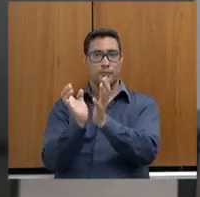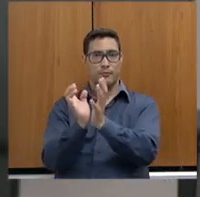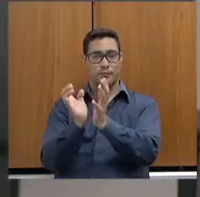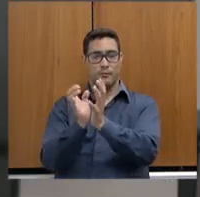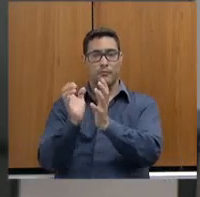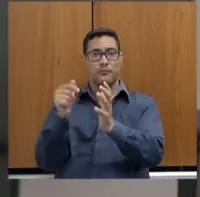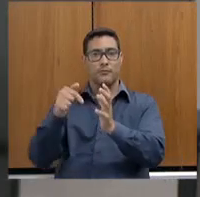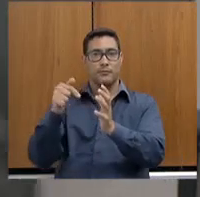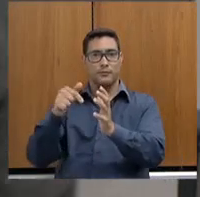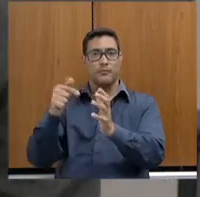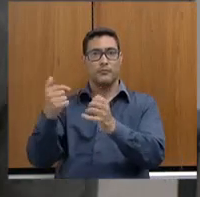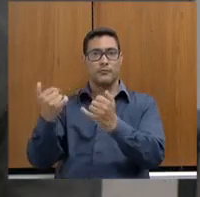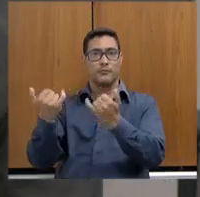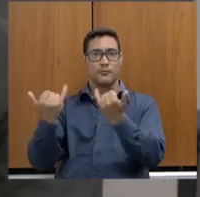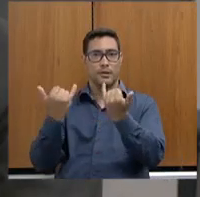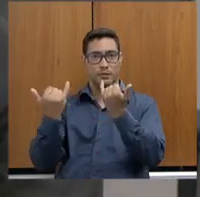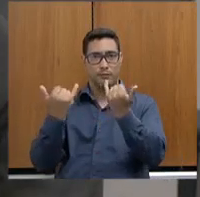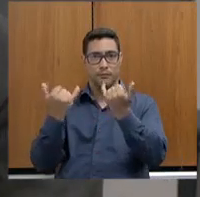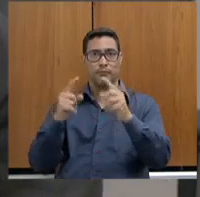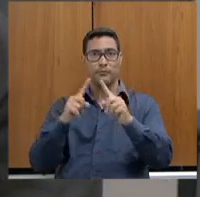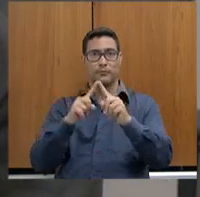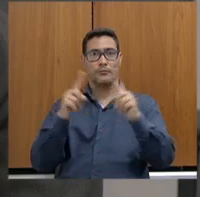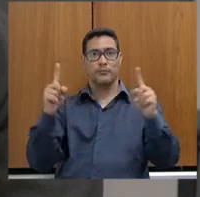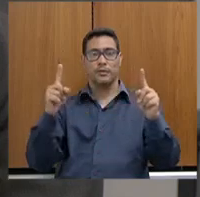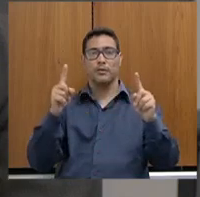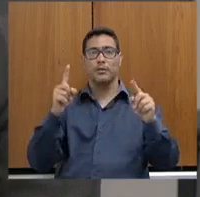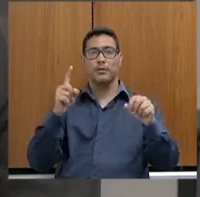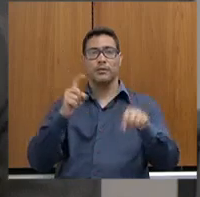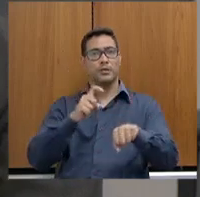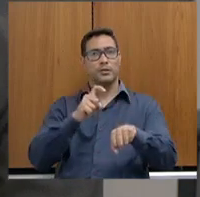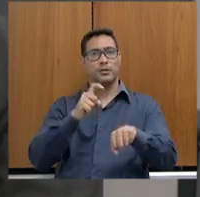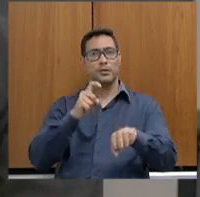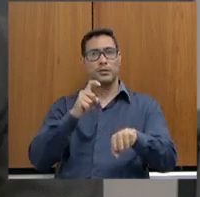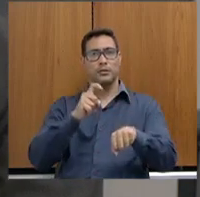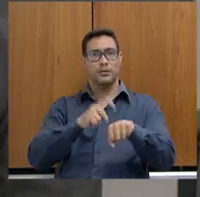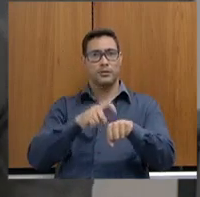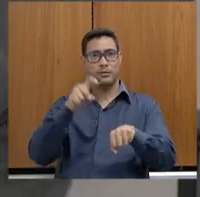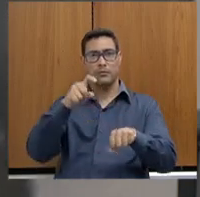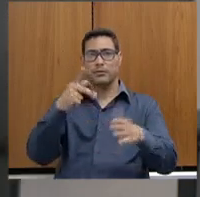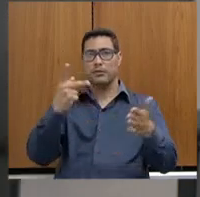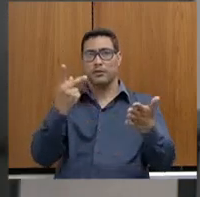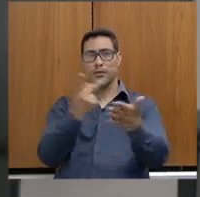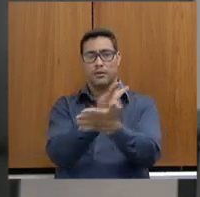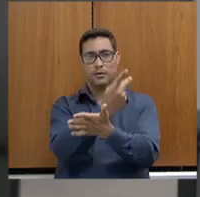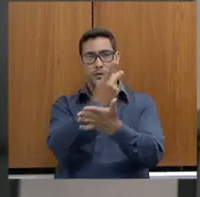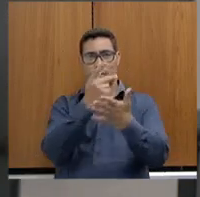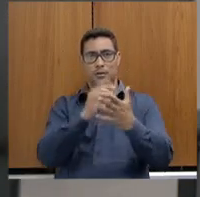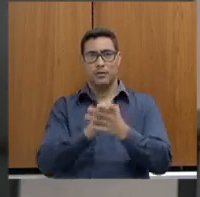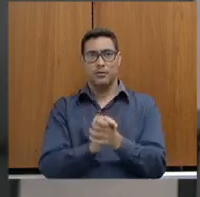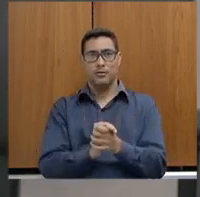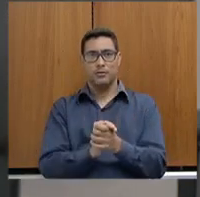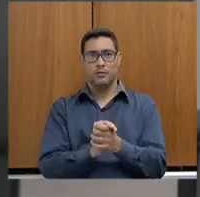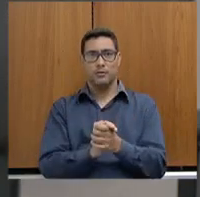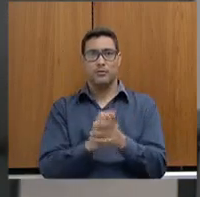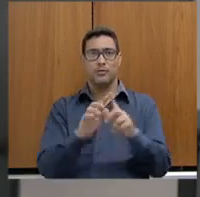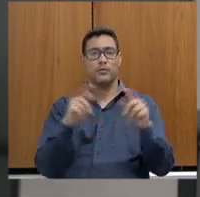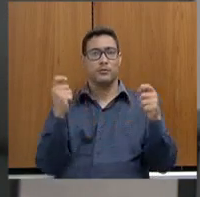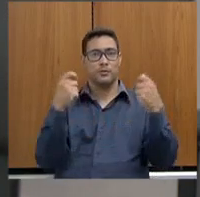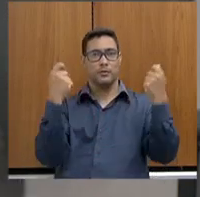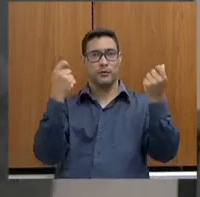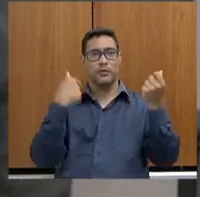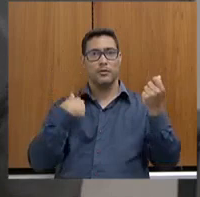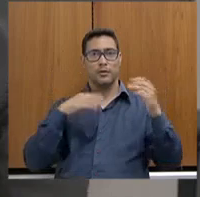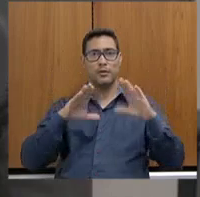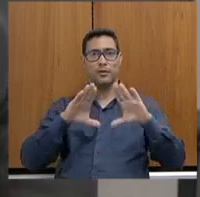que informasse nesse tipo de ato de evento da Assembleia,